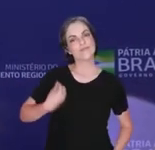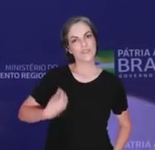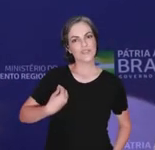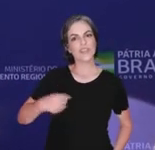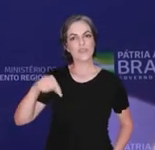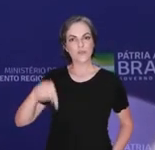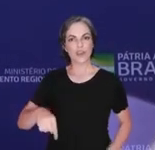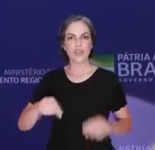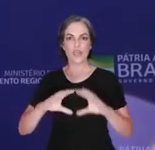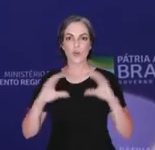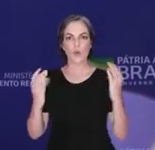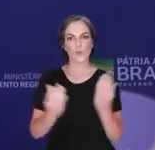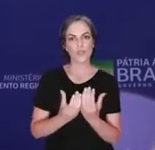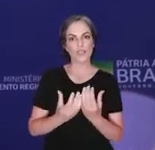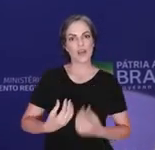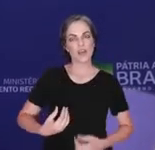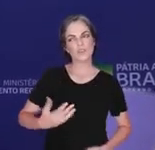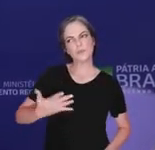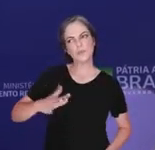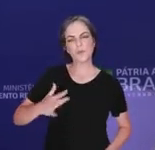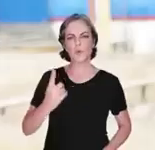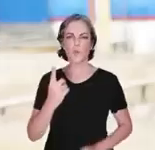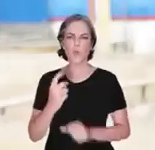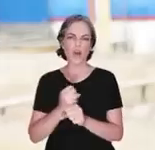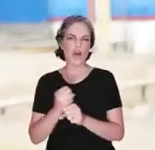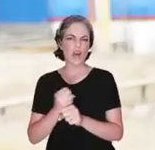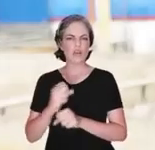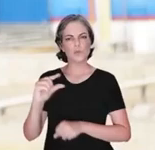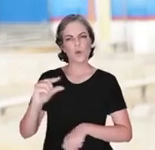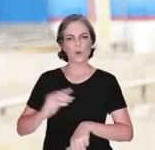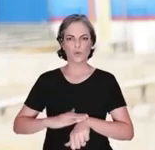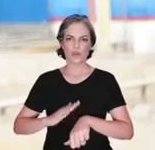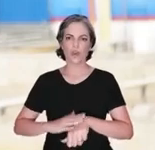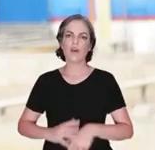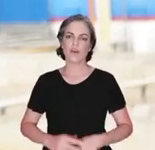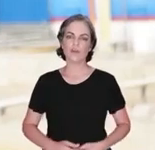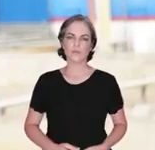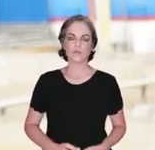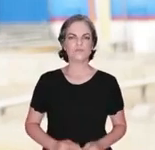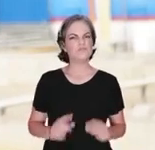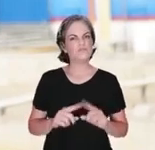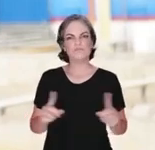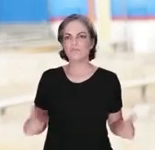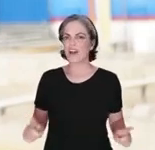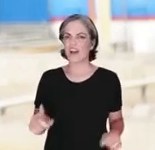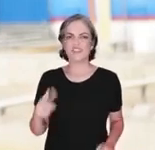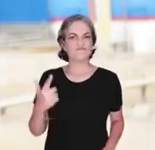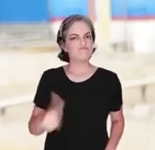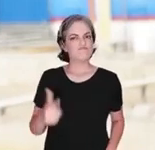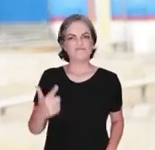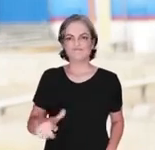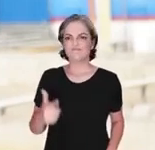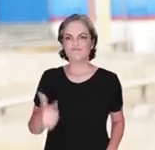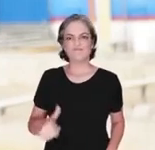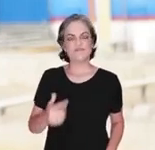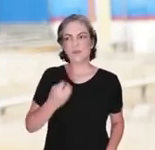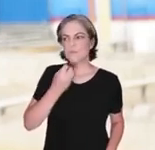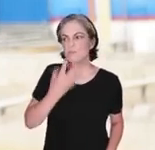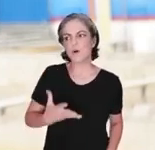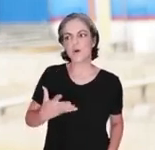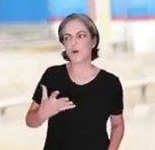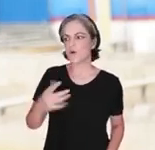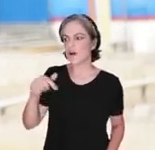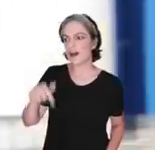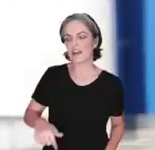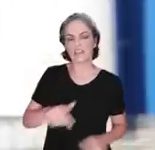Eu estou na comunidade aqui faz um ano e pouquinho, mas não tem rede de